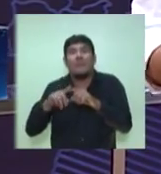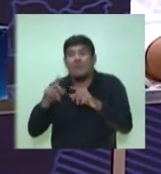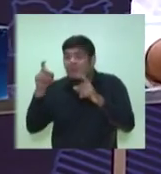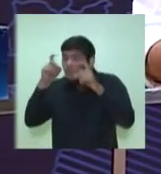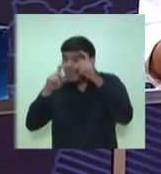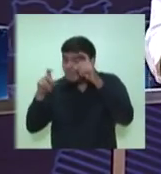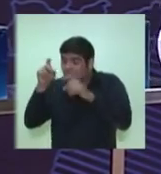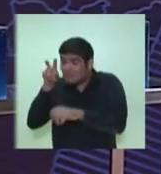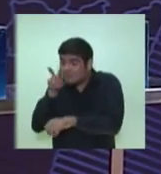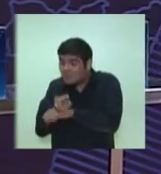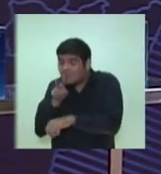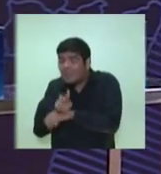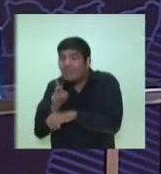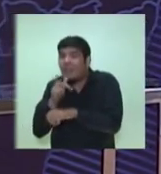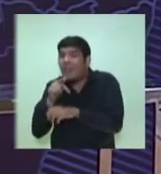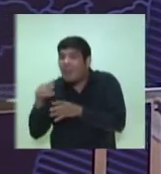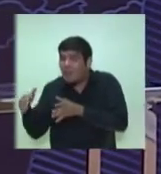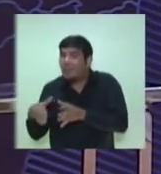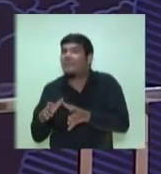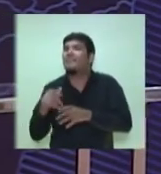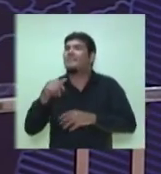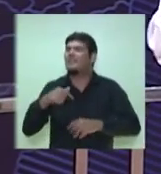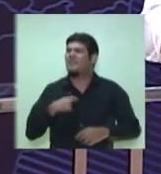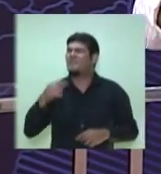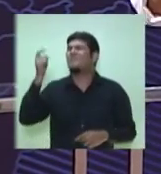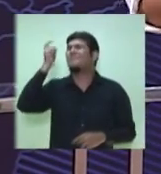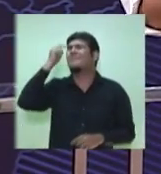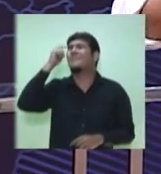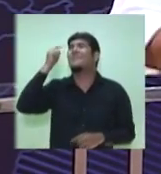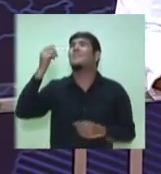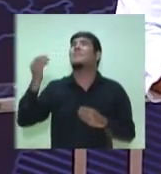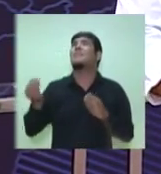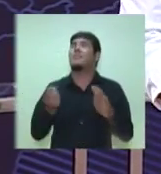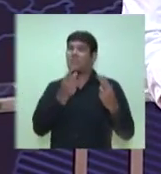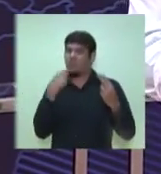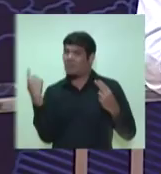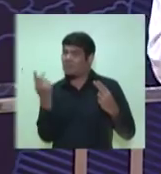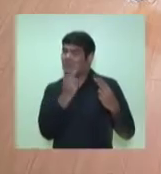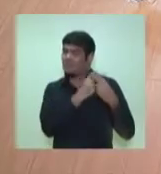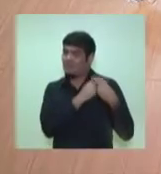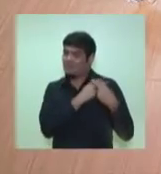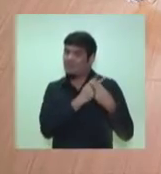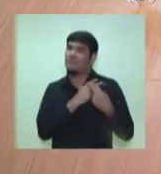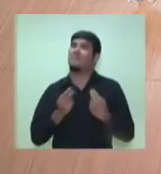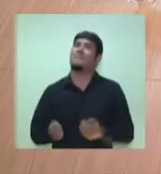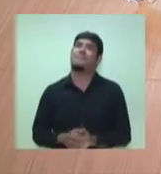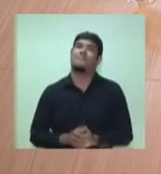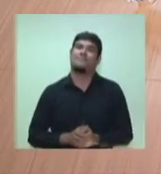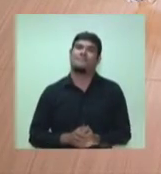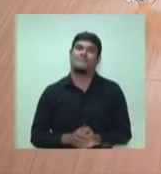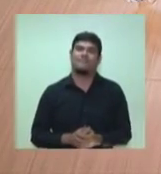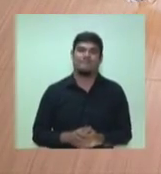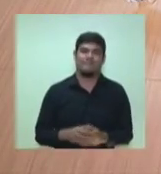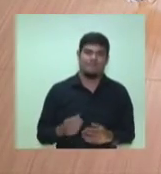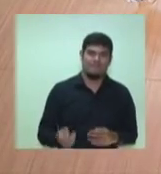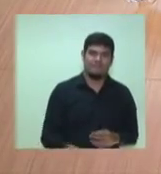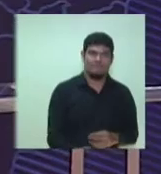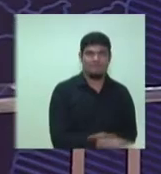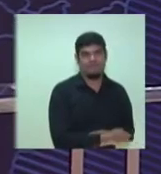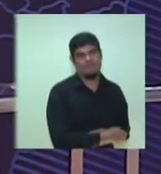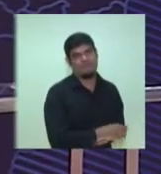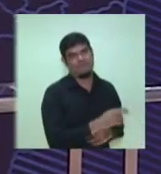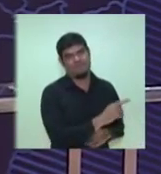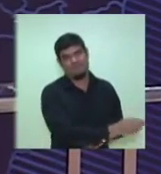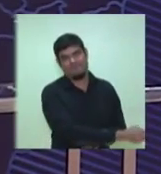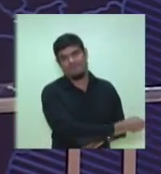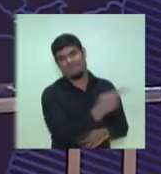com o cuidado dos nossos recursos hídricos. Eu penso que esse é o caminho para dar um passo inicial nos próximos... Obrigado, candidato. Vamos para o último comentário desse bloco, que é uma